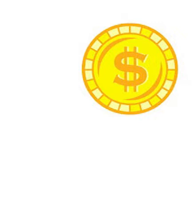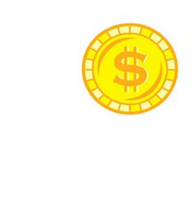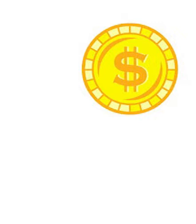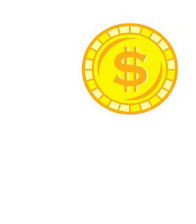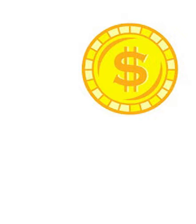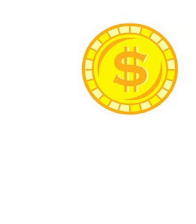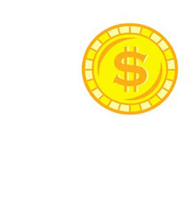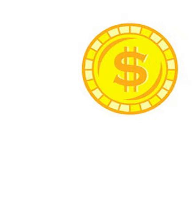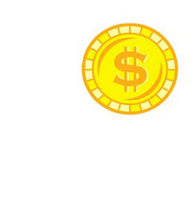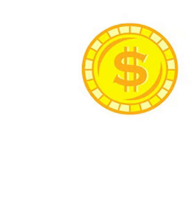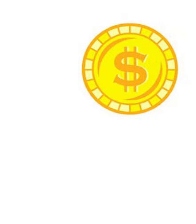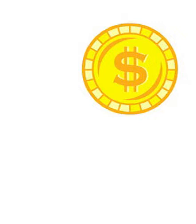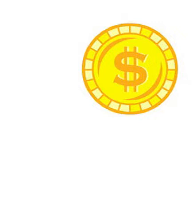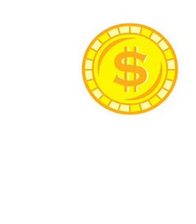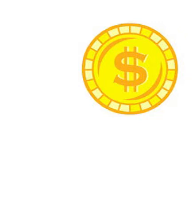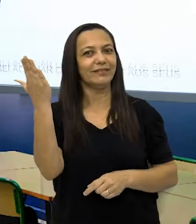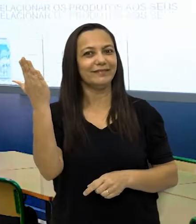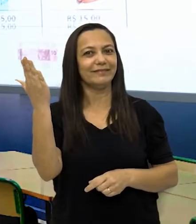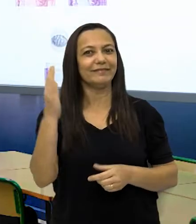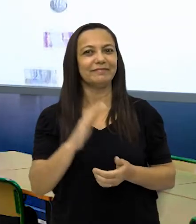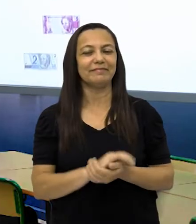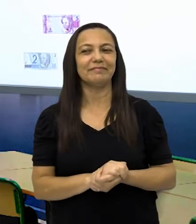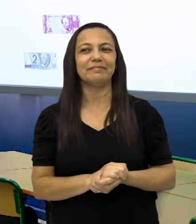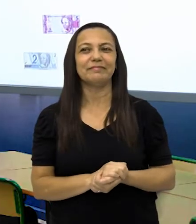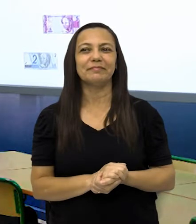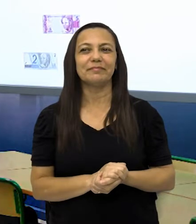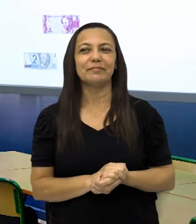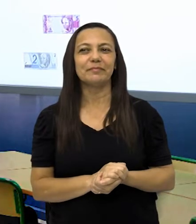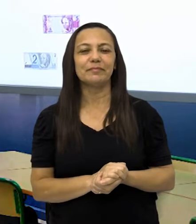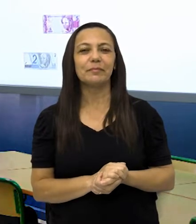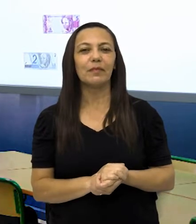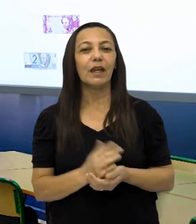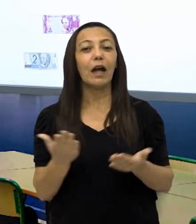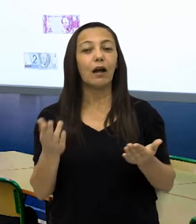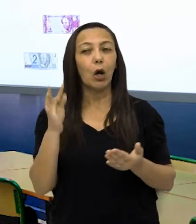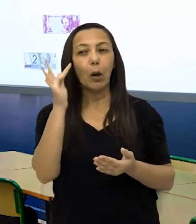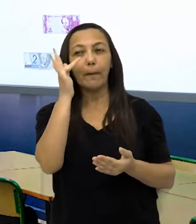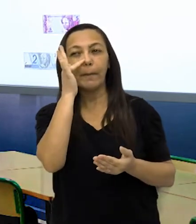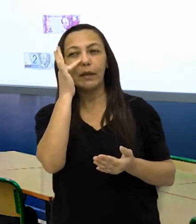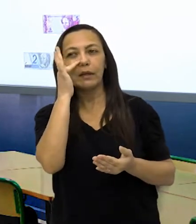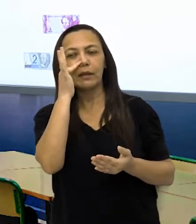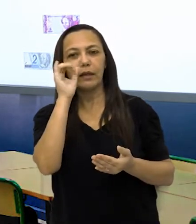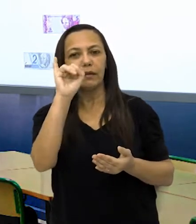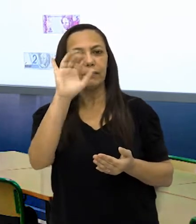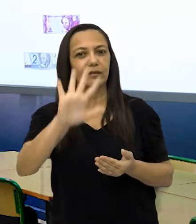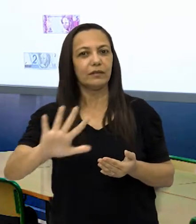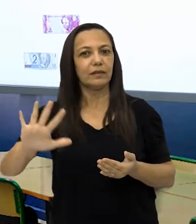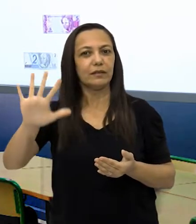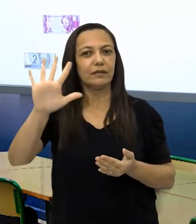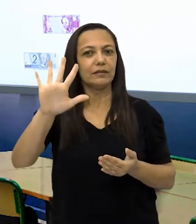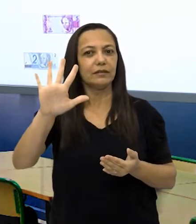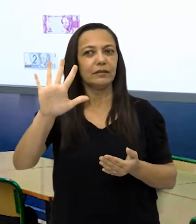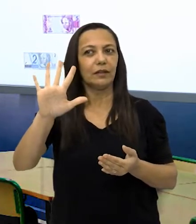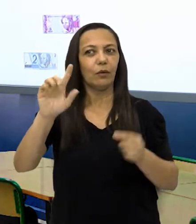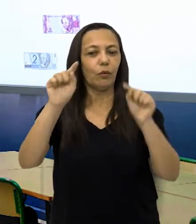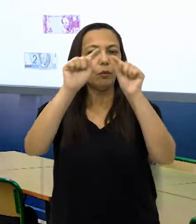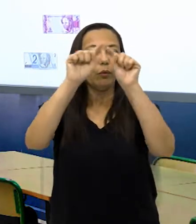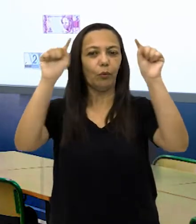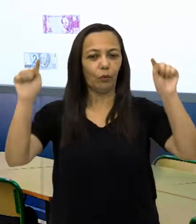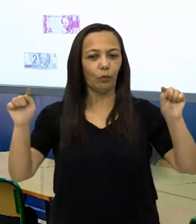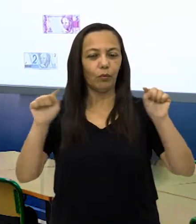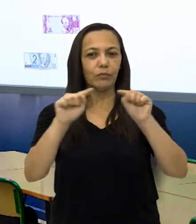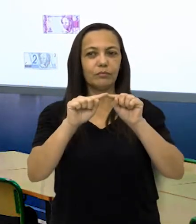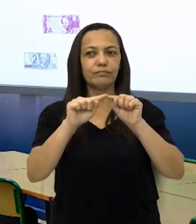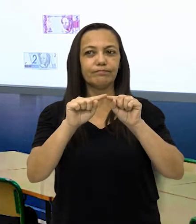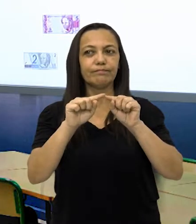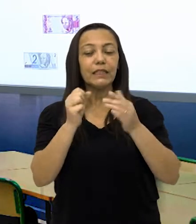disso, vamos praticar um pouco? Vamos lá observar aqui. Observe a tabela abaixo